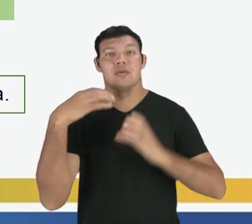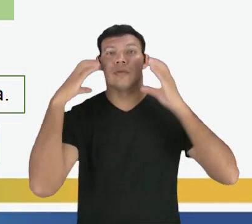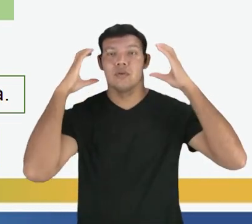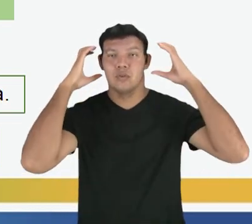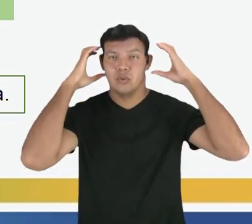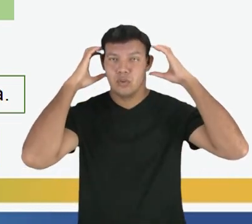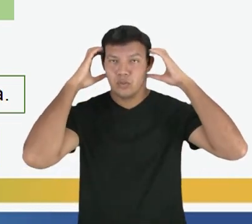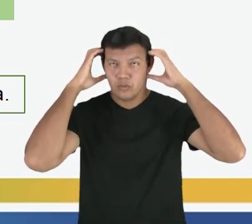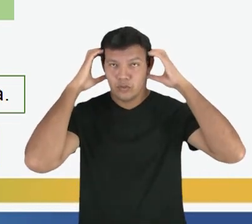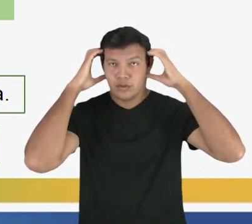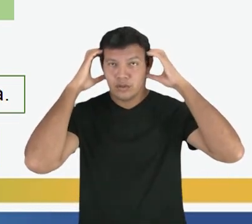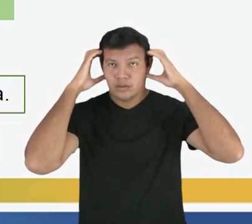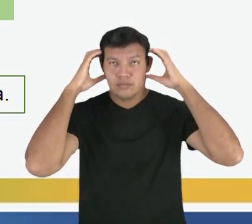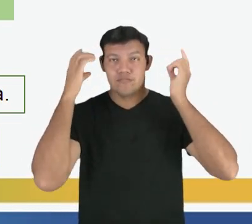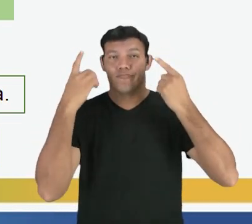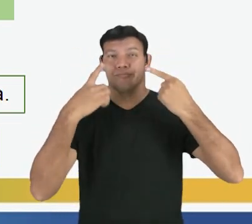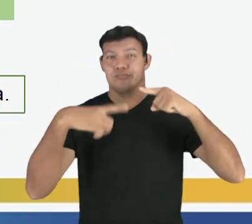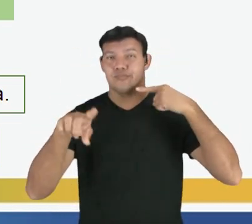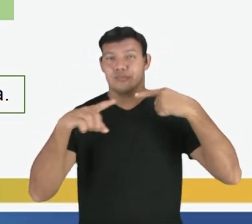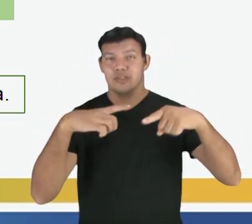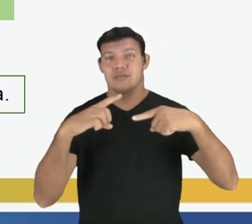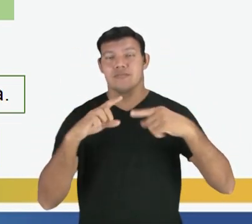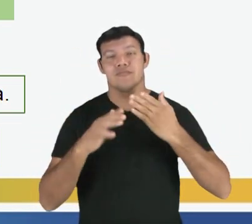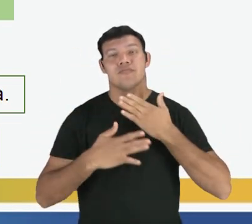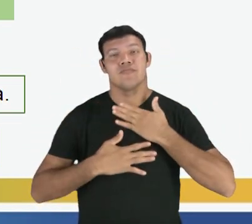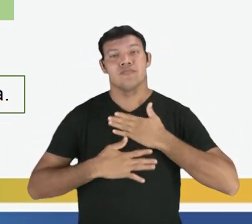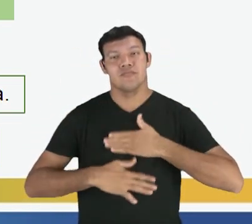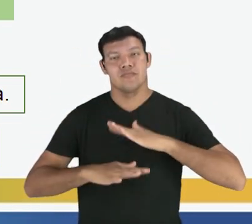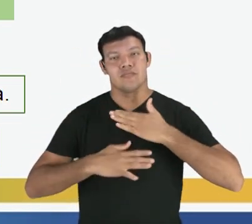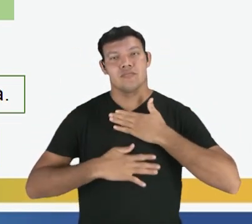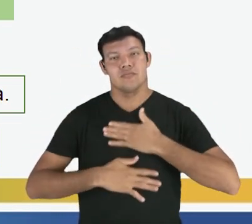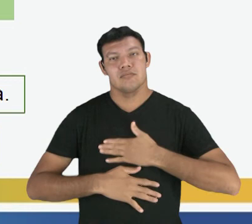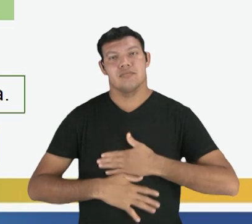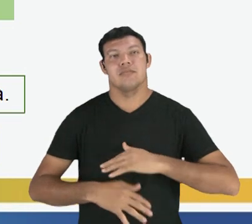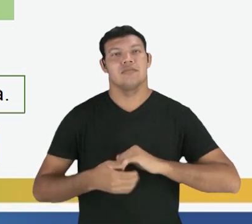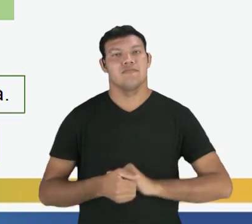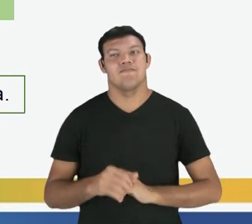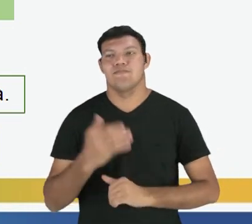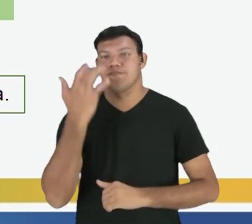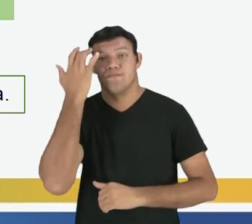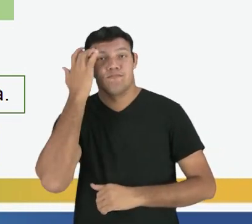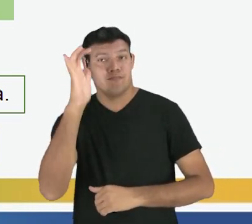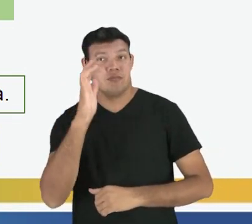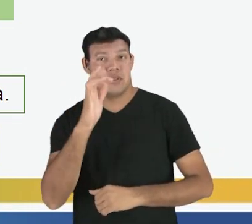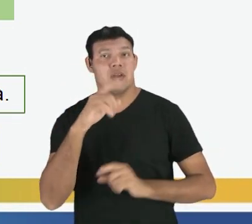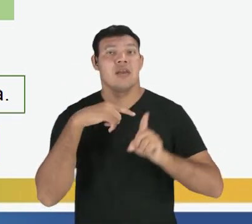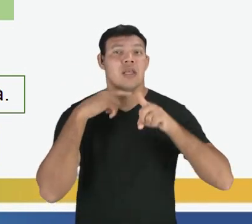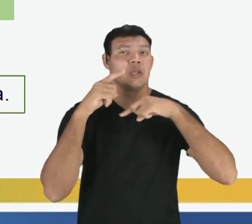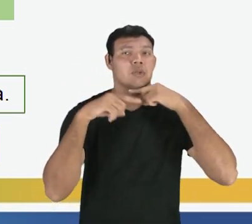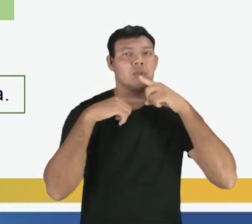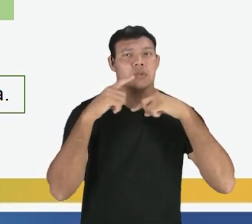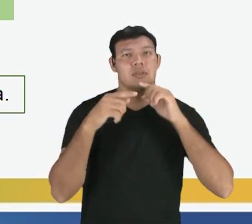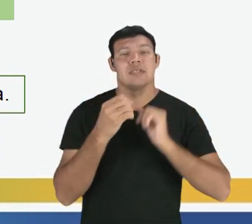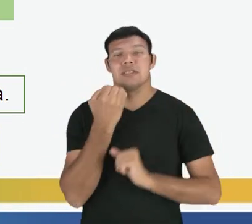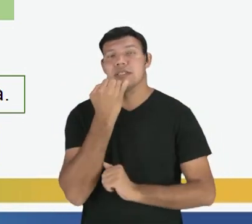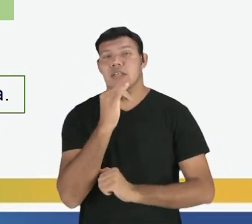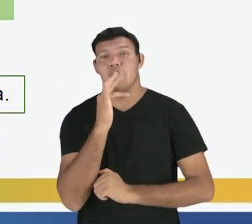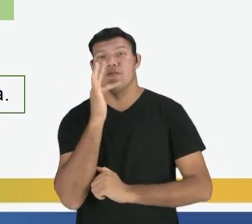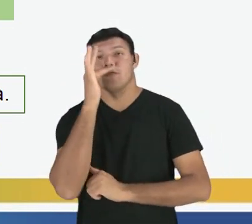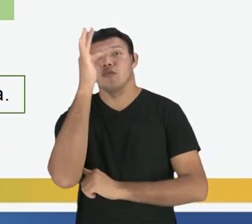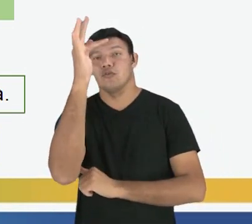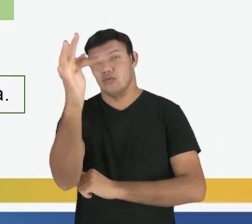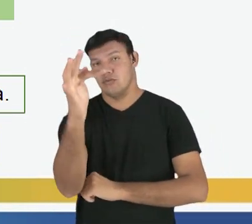Quando eu ouvir, é incerto, não sei se ouvirei ou não. Então, quando eu ouvir, futuro do